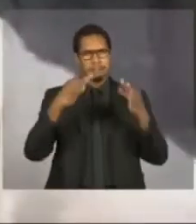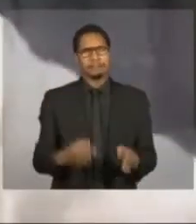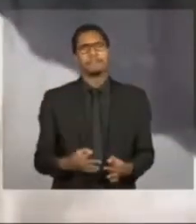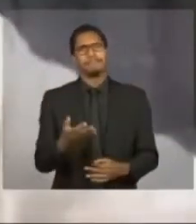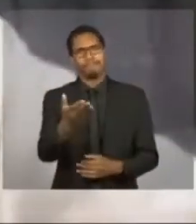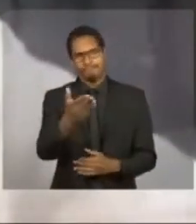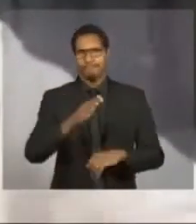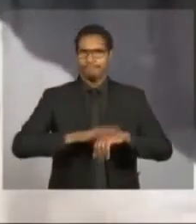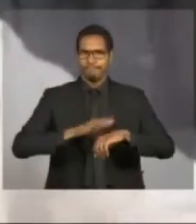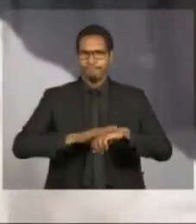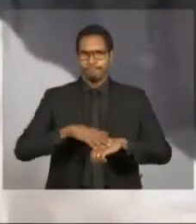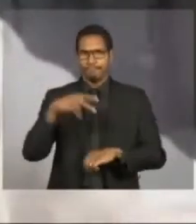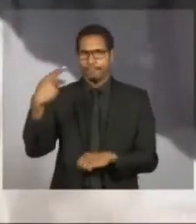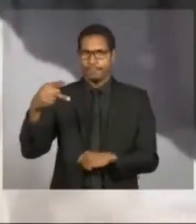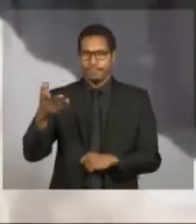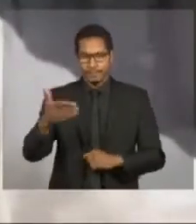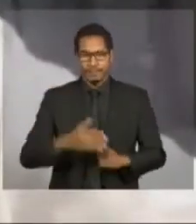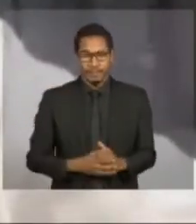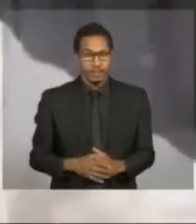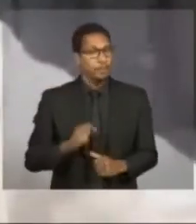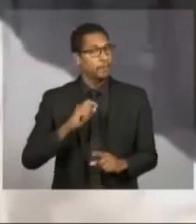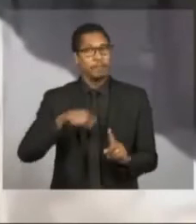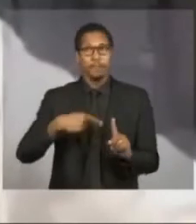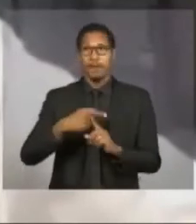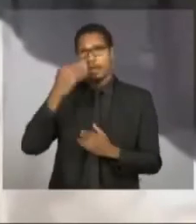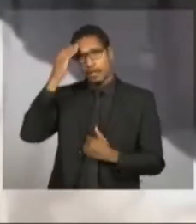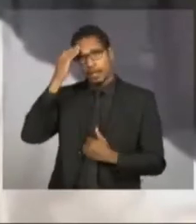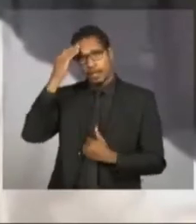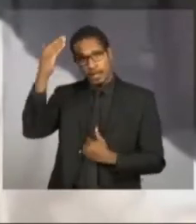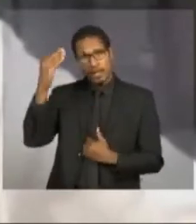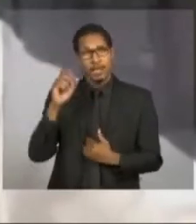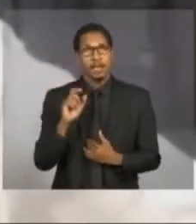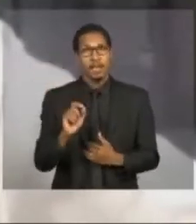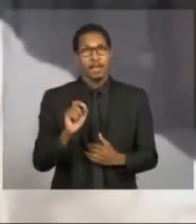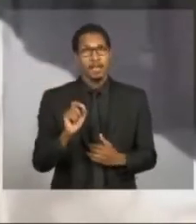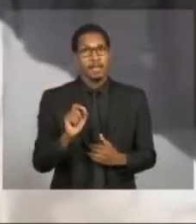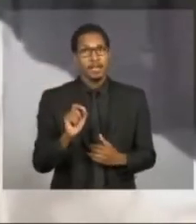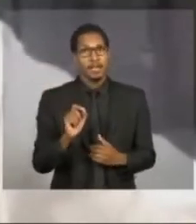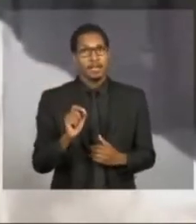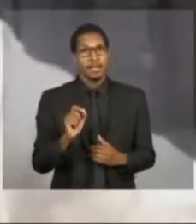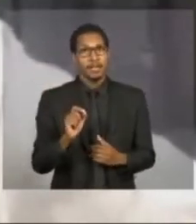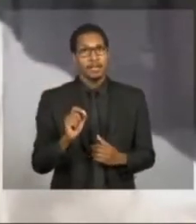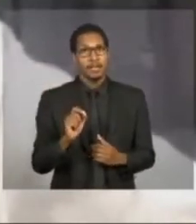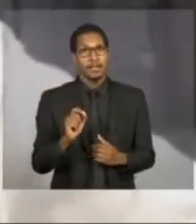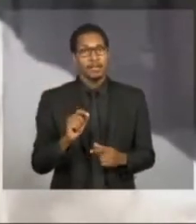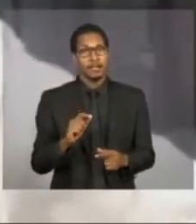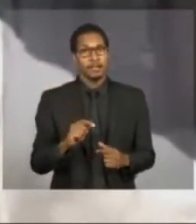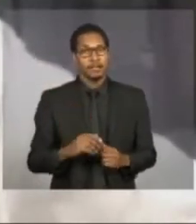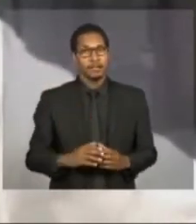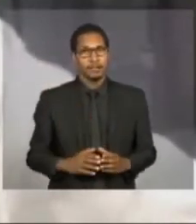iniciativa. E quero também agradecer a oportunidade que Vossa Excelência me deu.